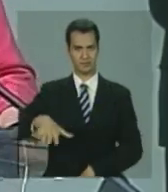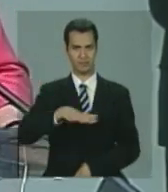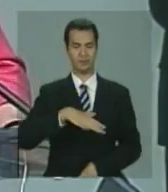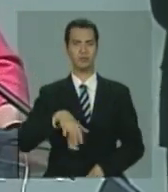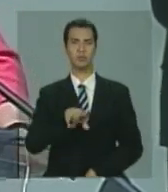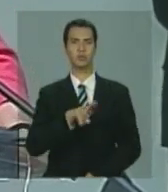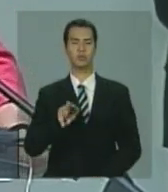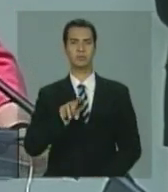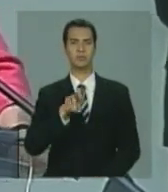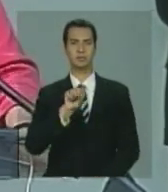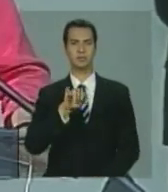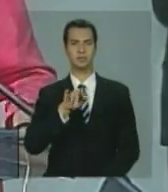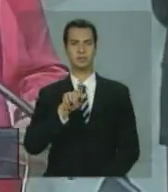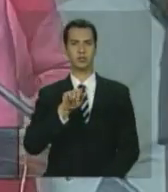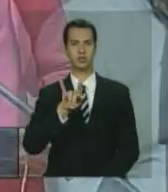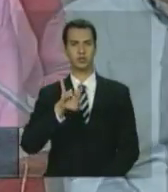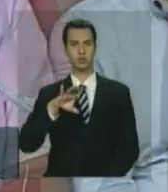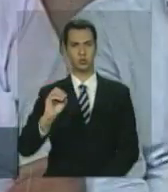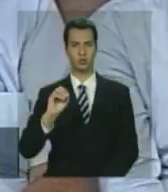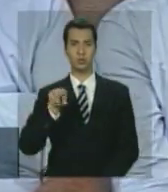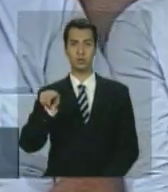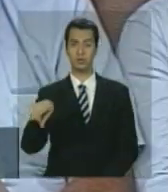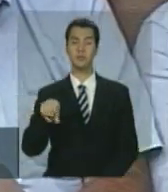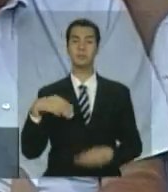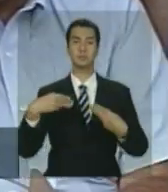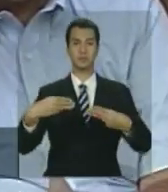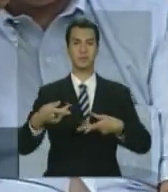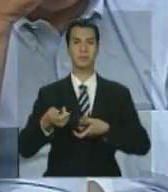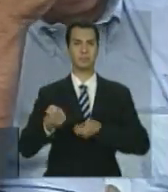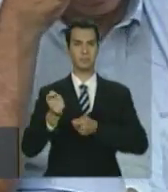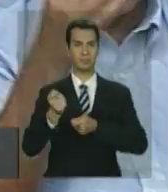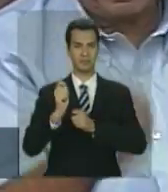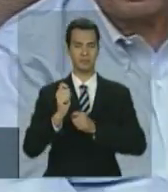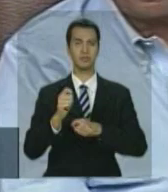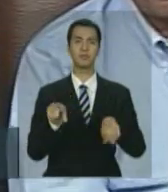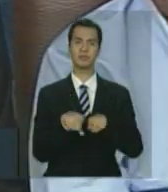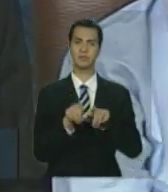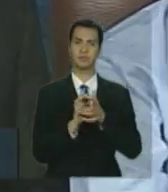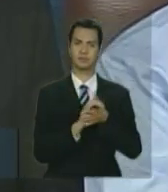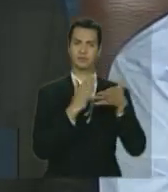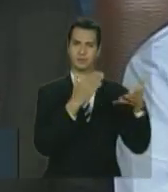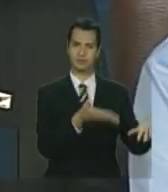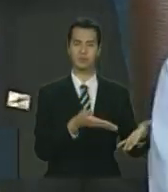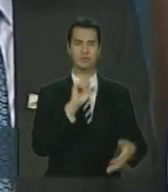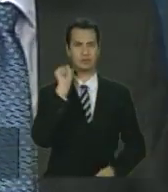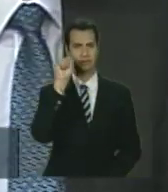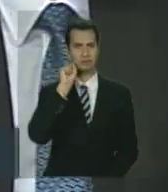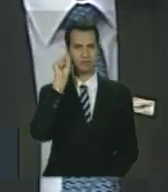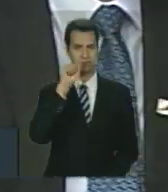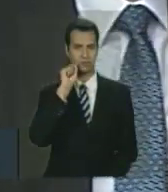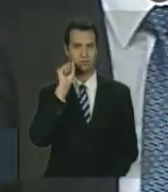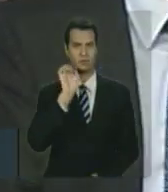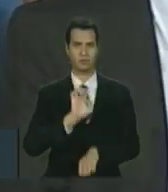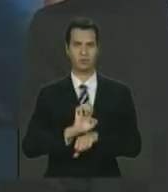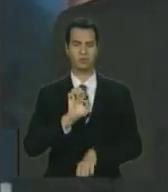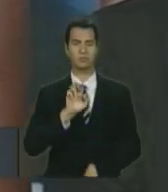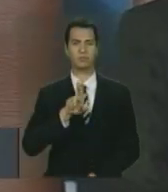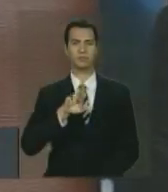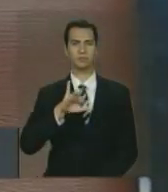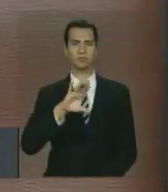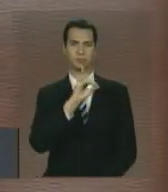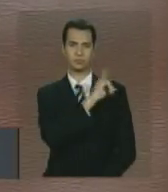ministro da Pesca e da Aquicultura. Cumprimentar o senador do Rio de Janeiro,